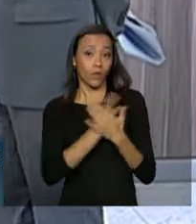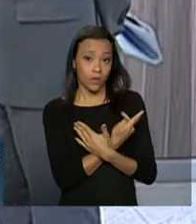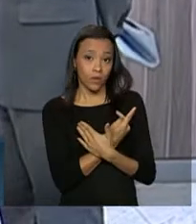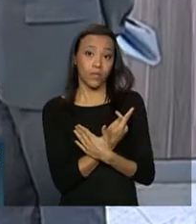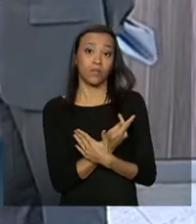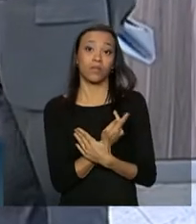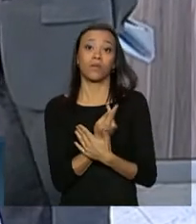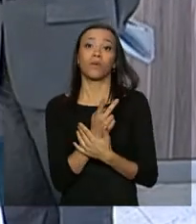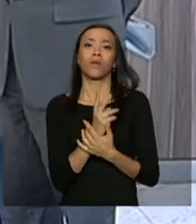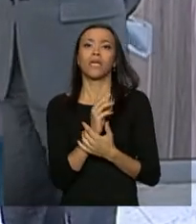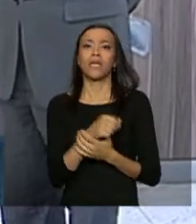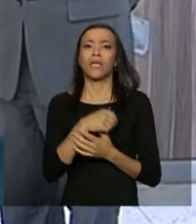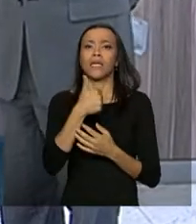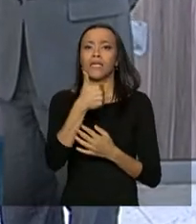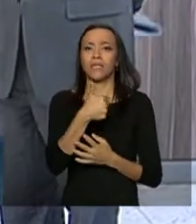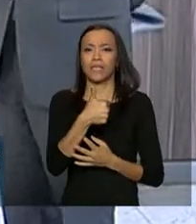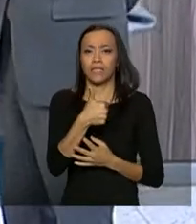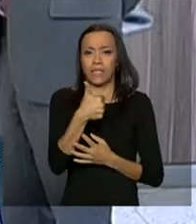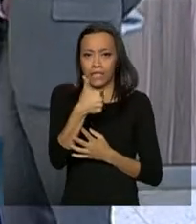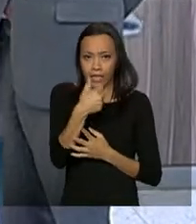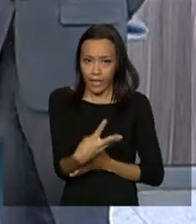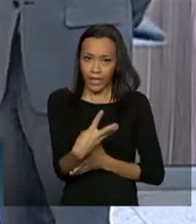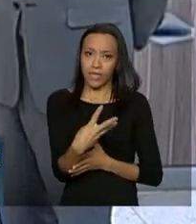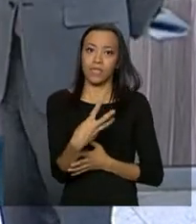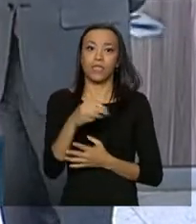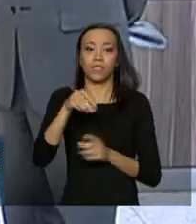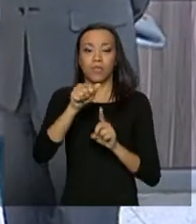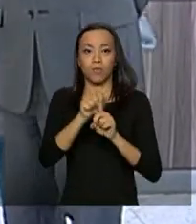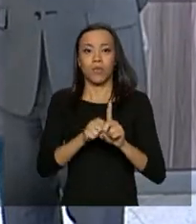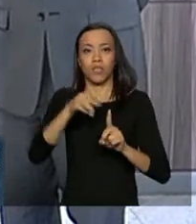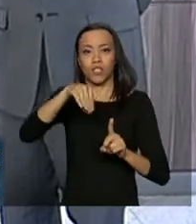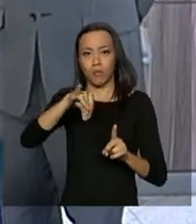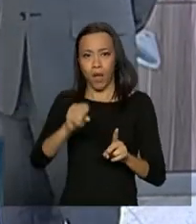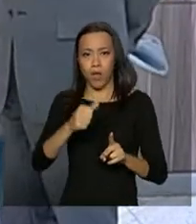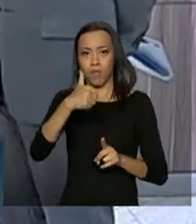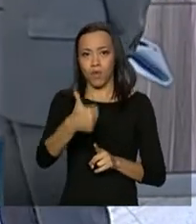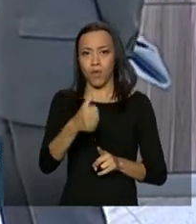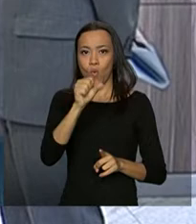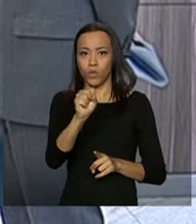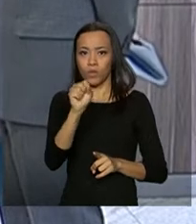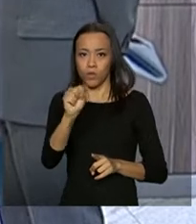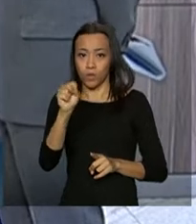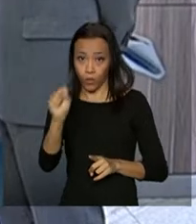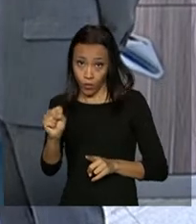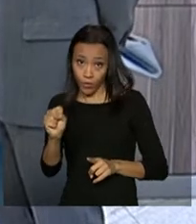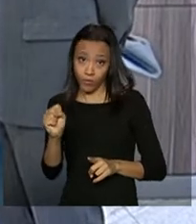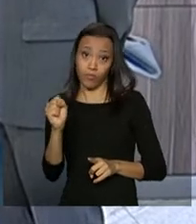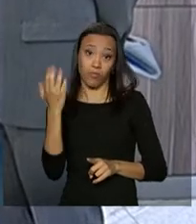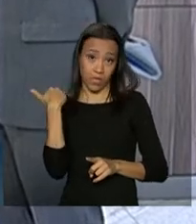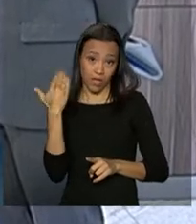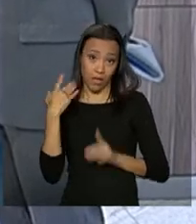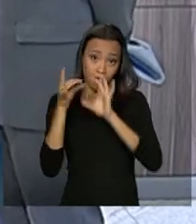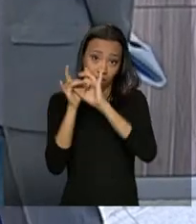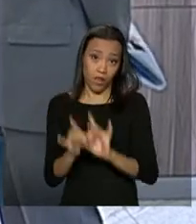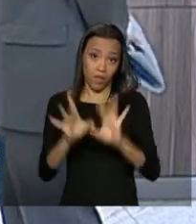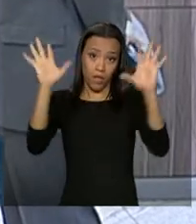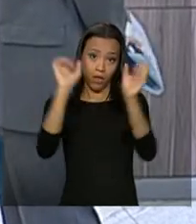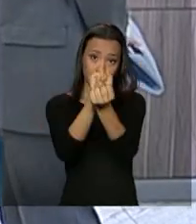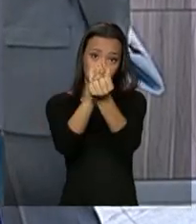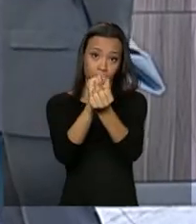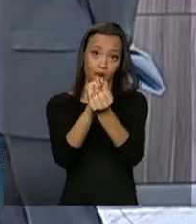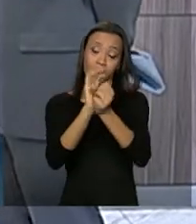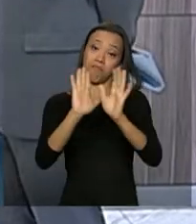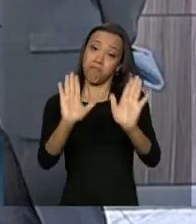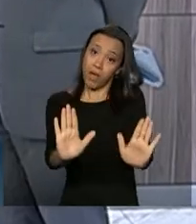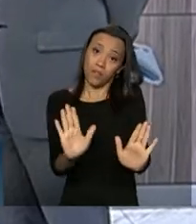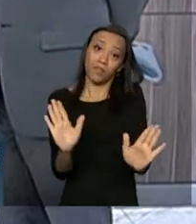trabalho escravo ocorreu em 13 de maio de 1888. Porém, essa categoria sobreviveu sob